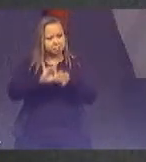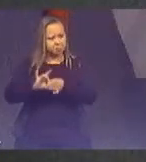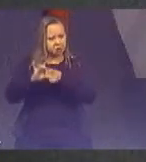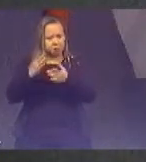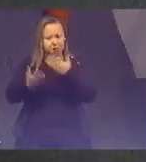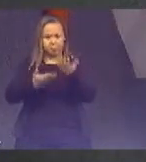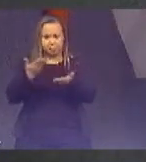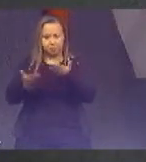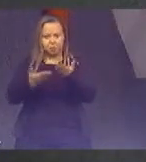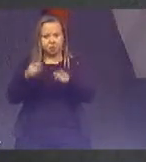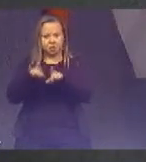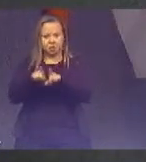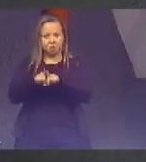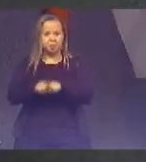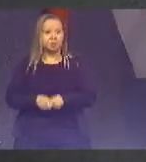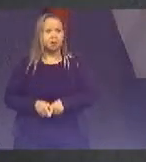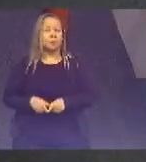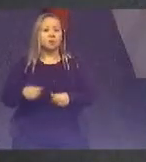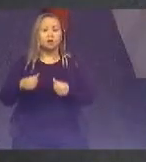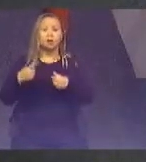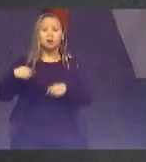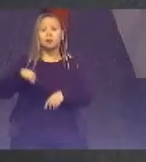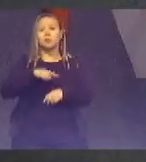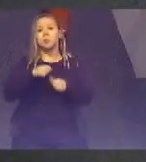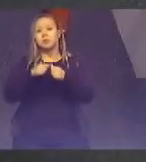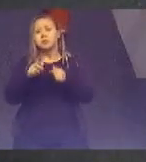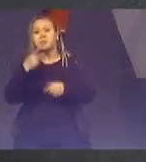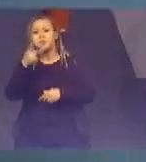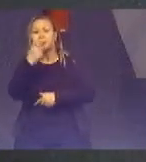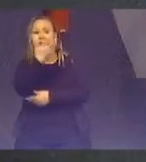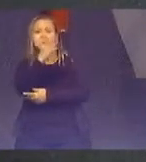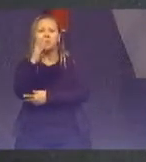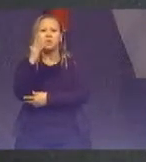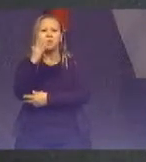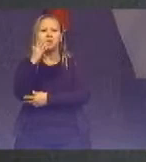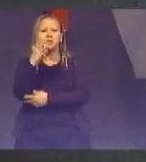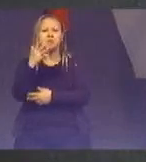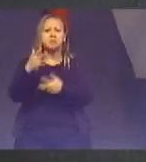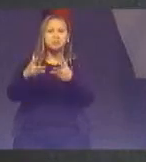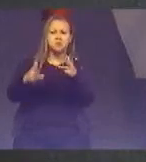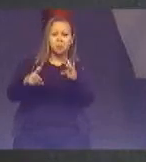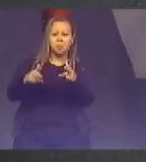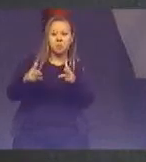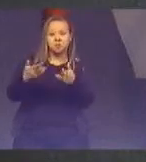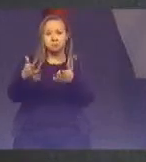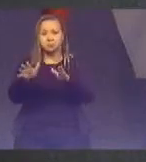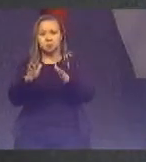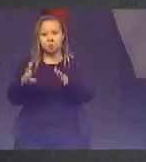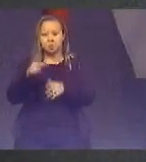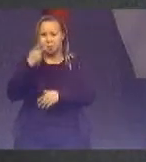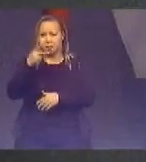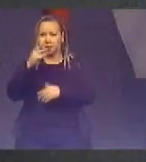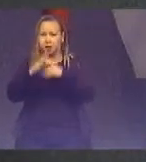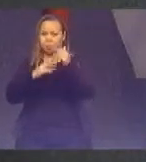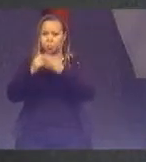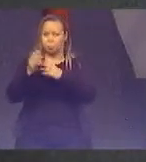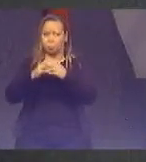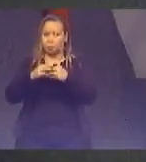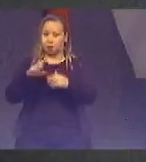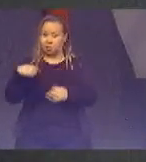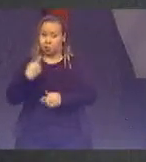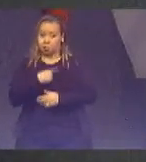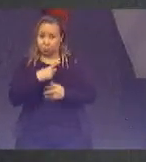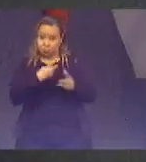estamos a falar sobre meio ambiente como algo que se fala sobre Nós estamos nos percebendo